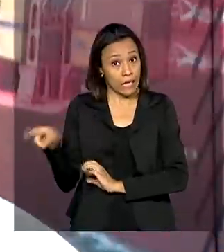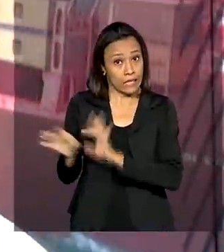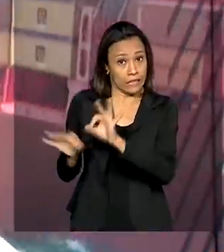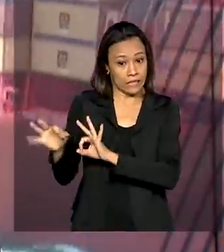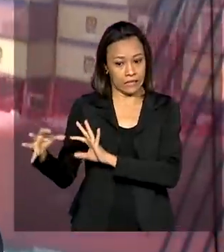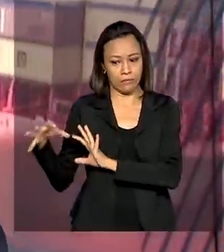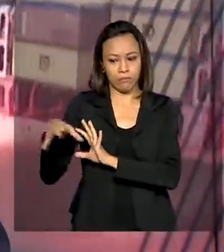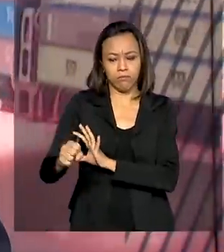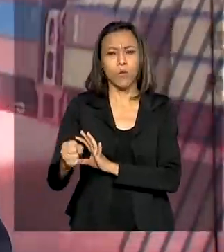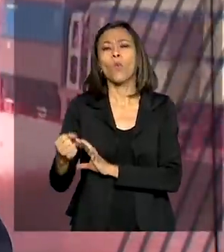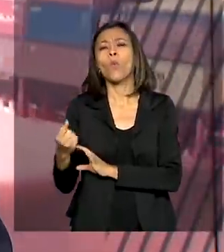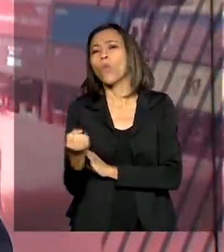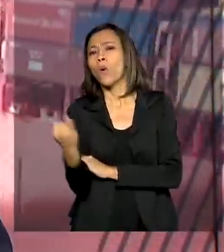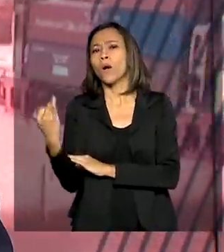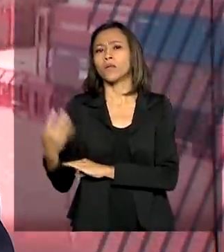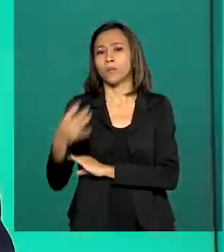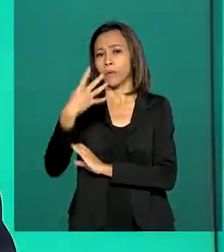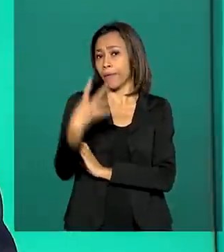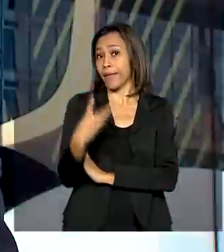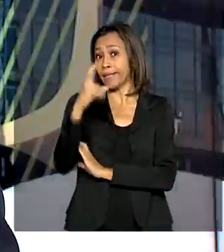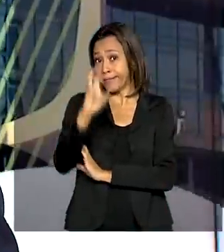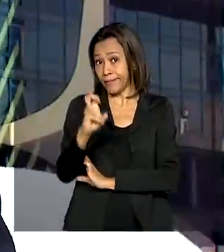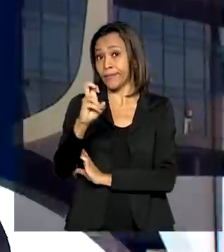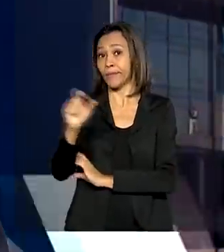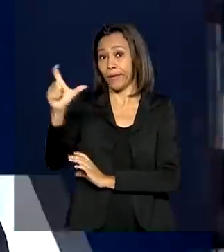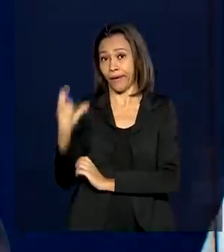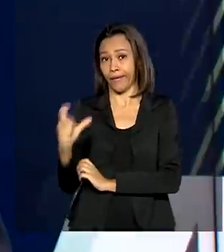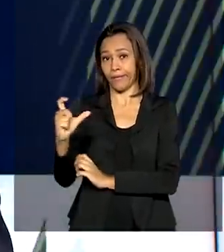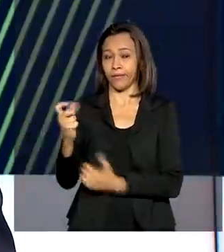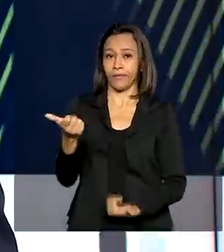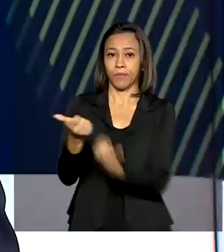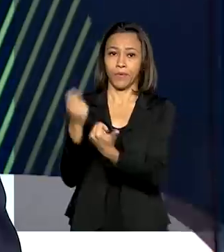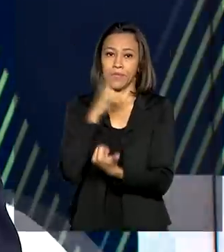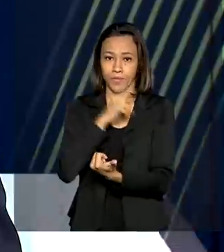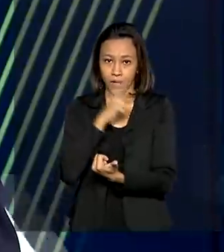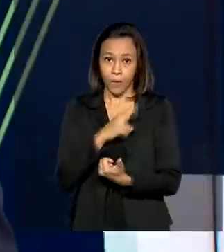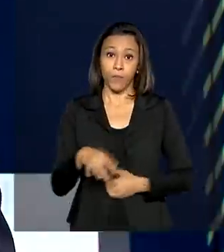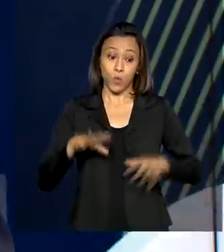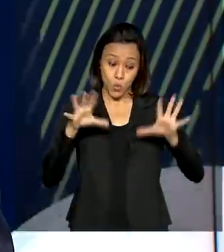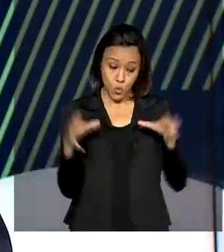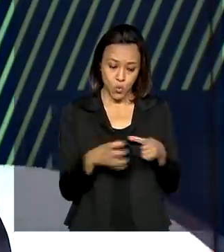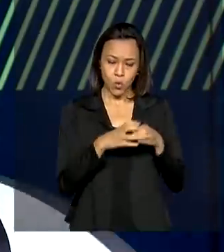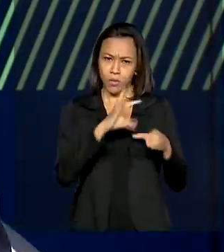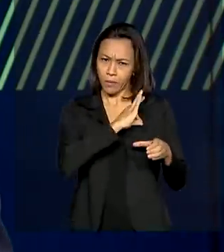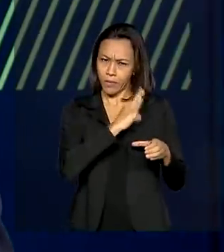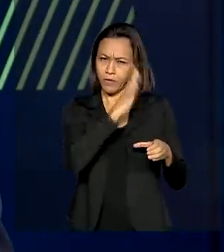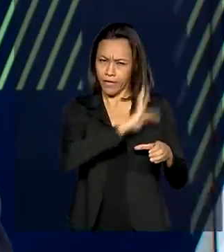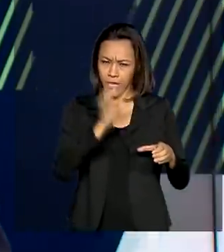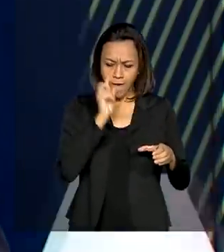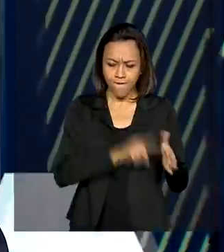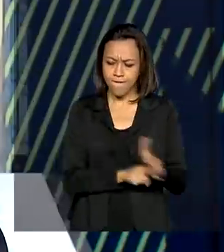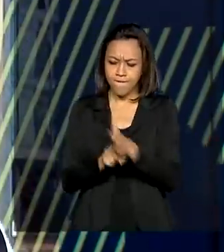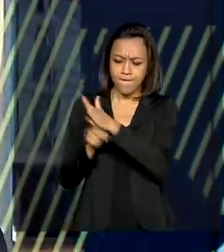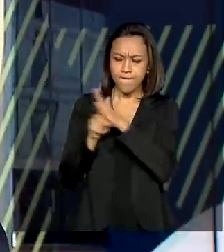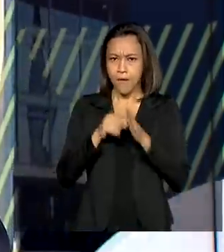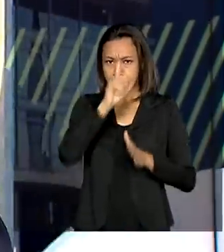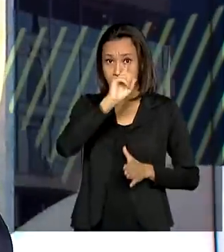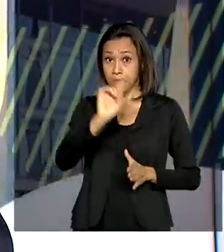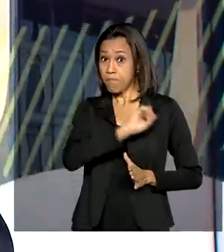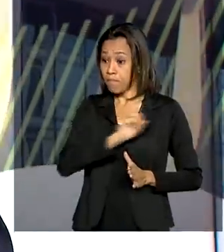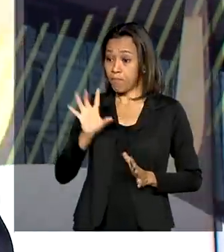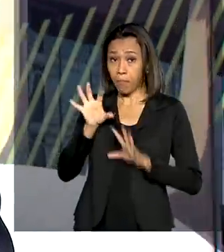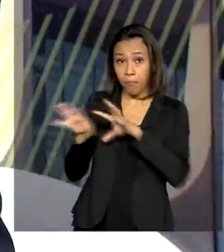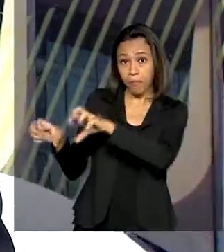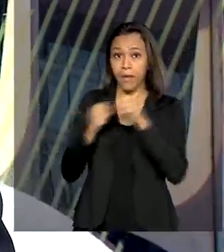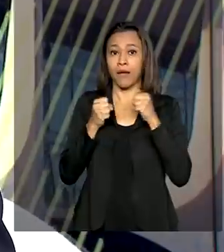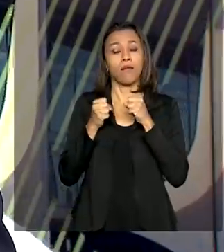se apropriado de 45 auxílios emergenciais. Os policiais da Operação Parasitas cumprem mandados de prisão e de